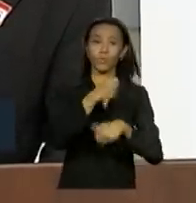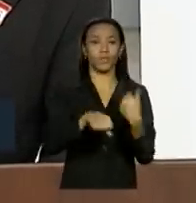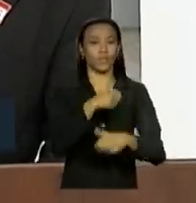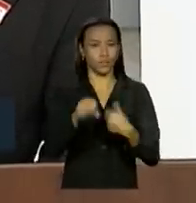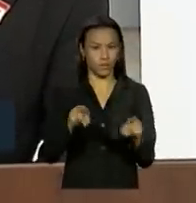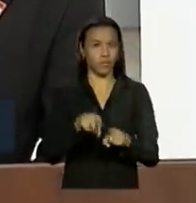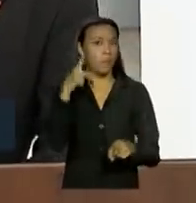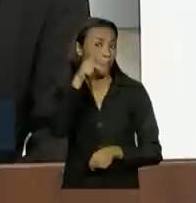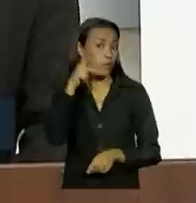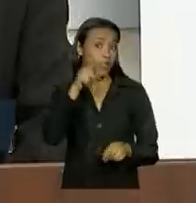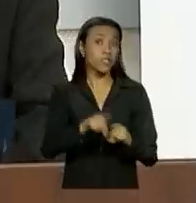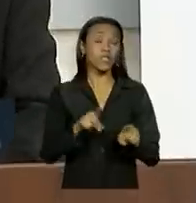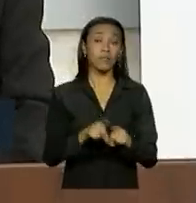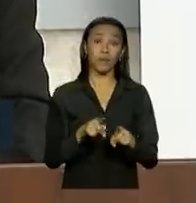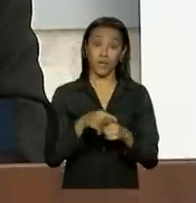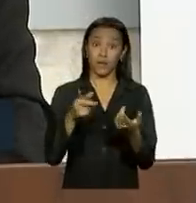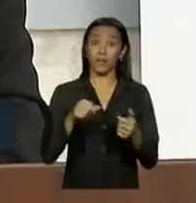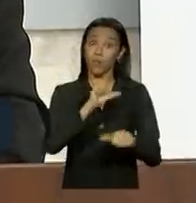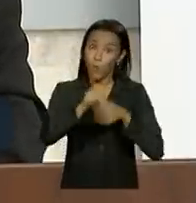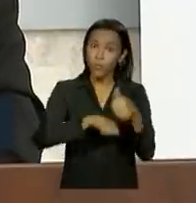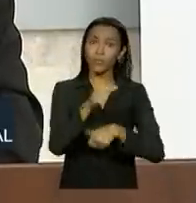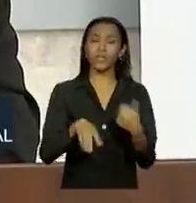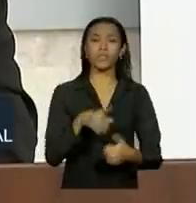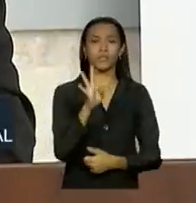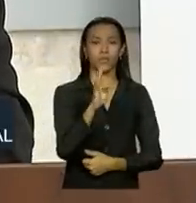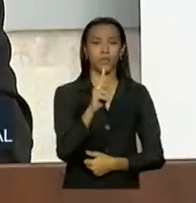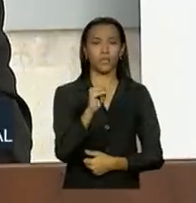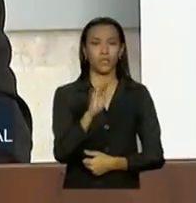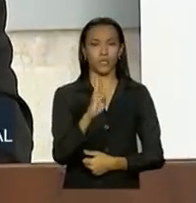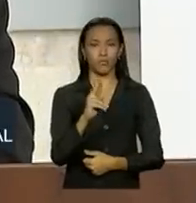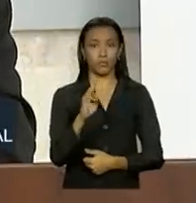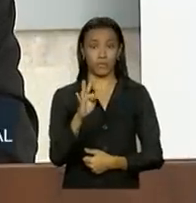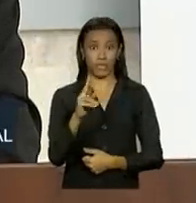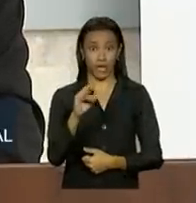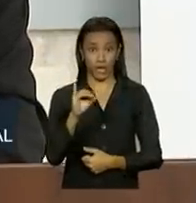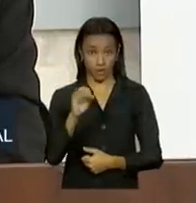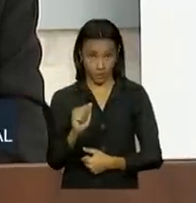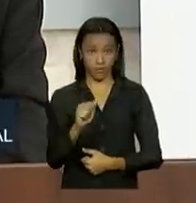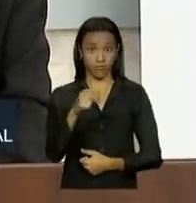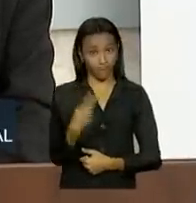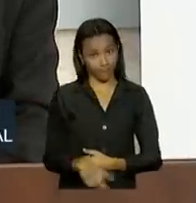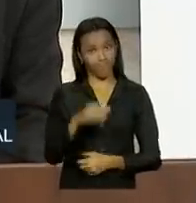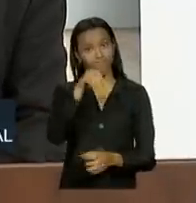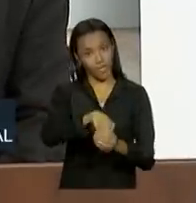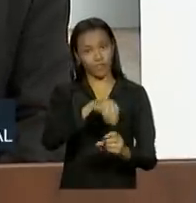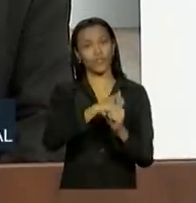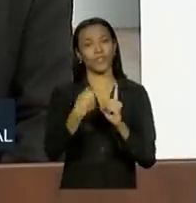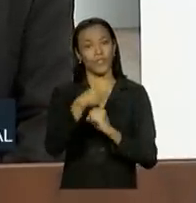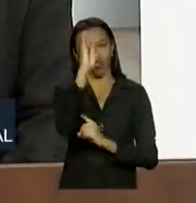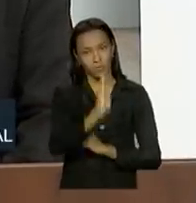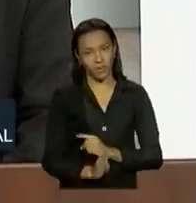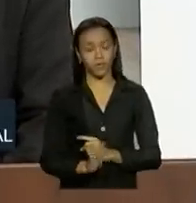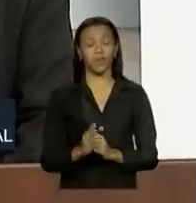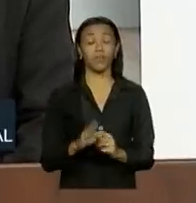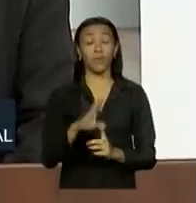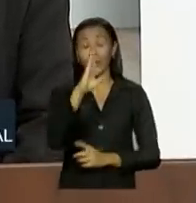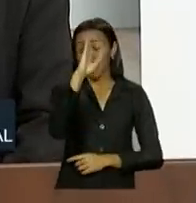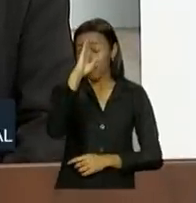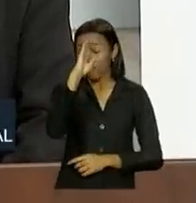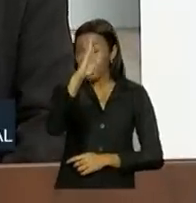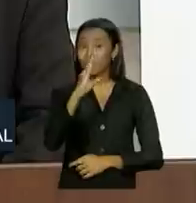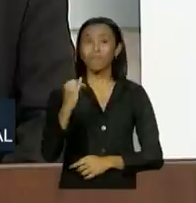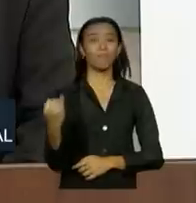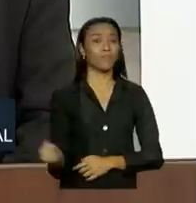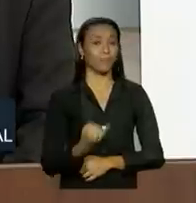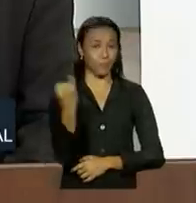tributária como reformas estruturais para a sociedade brasileira. É importante e fundamental, companheiro